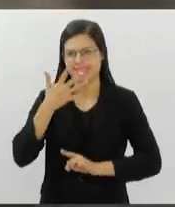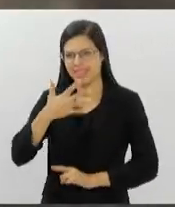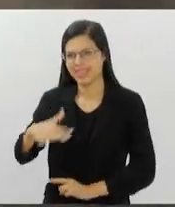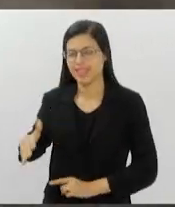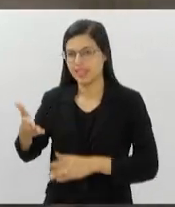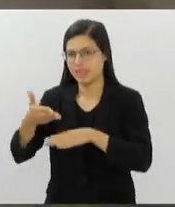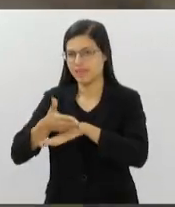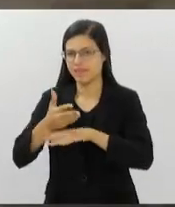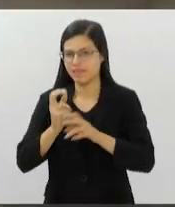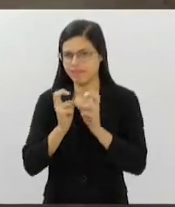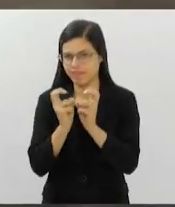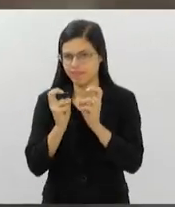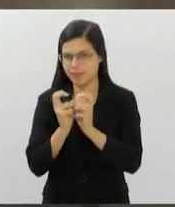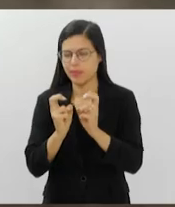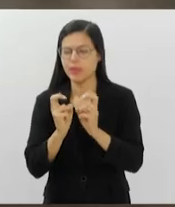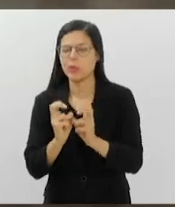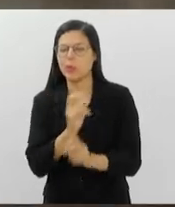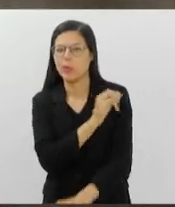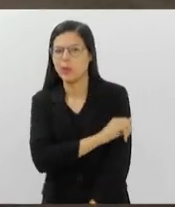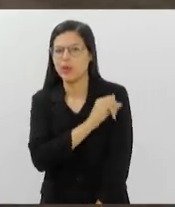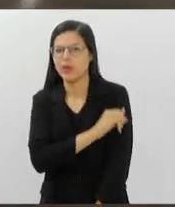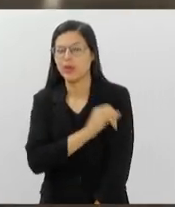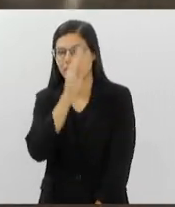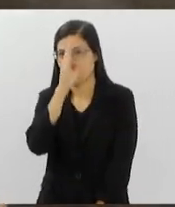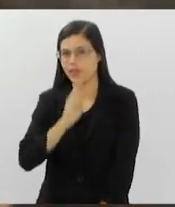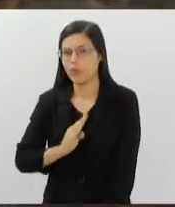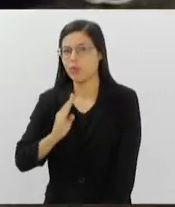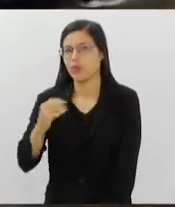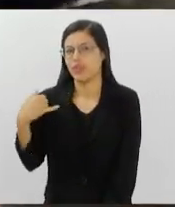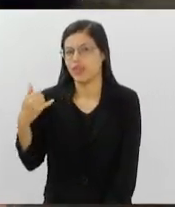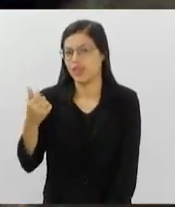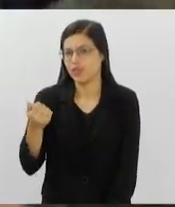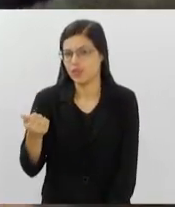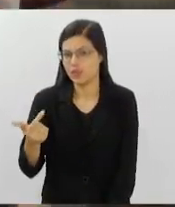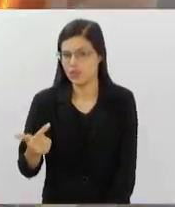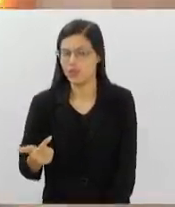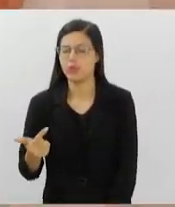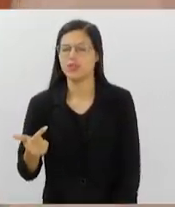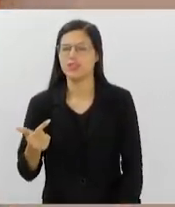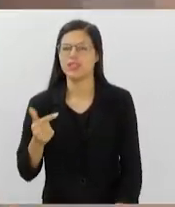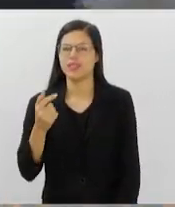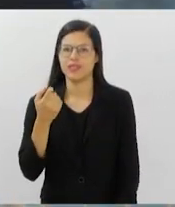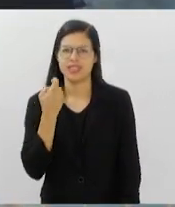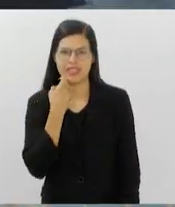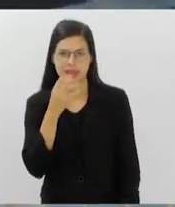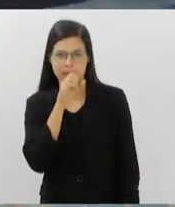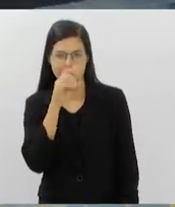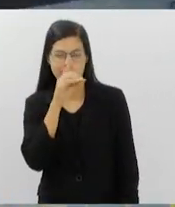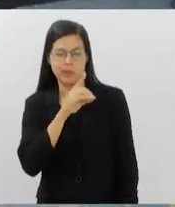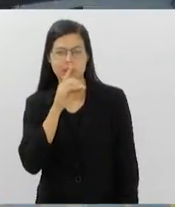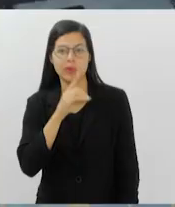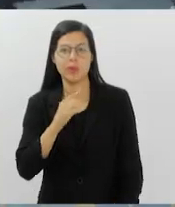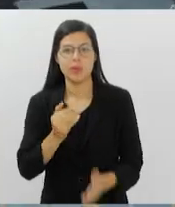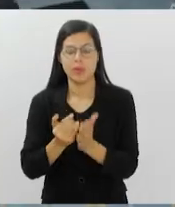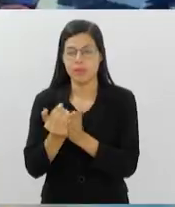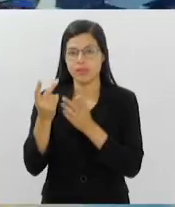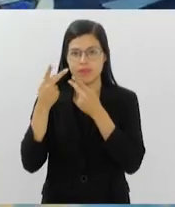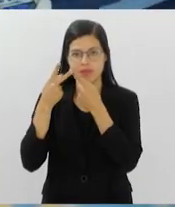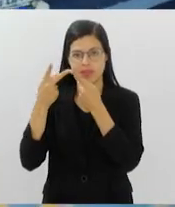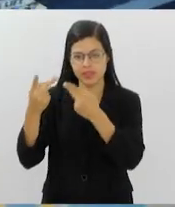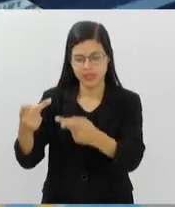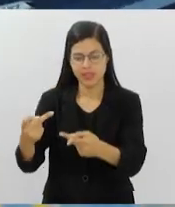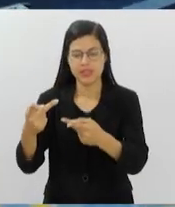acesso ao metrô Rio será gratuito para menores até 12 anos nos fins de semana. Começam visitas monitoradas